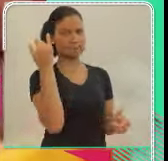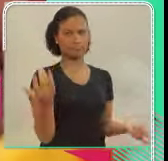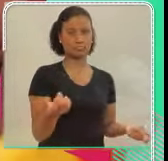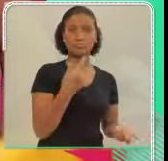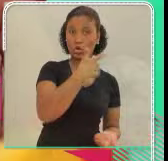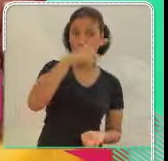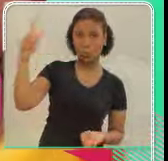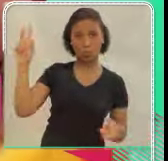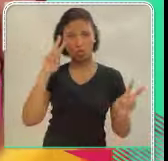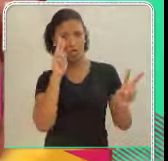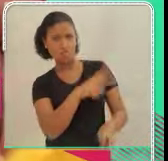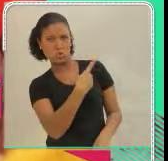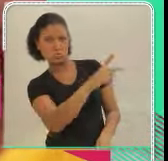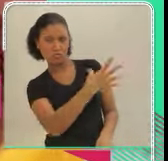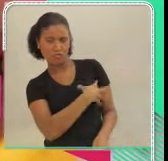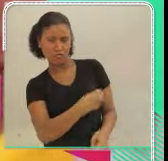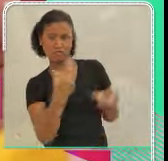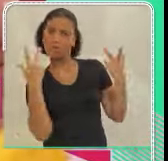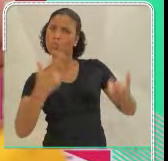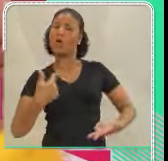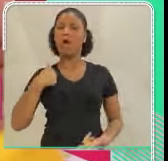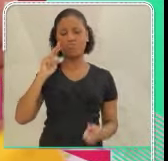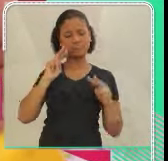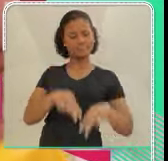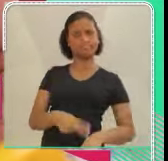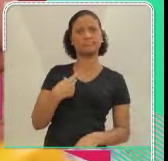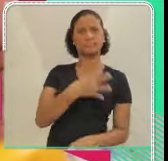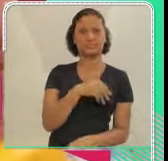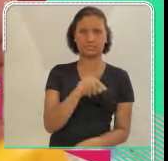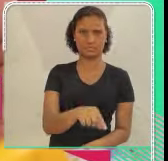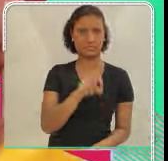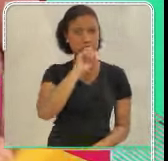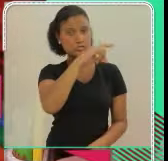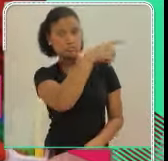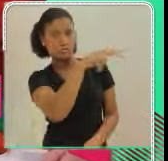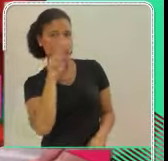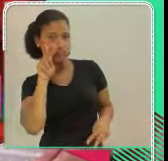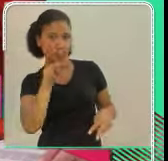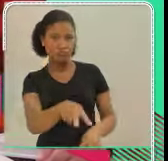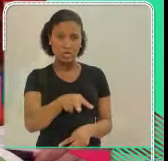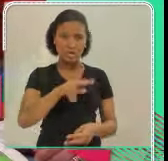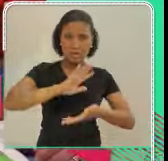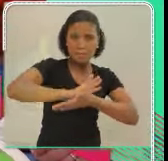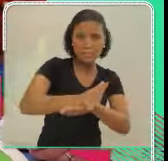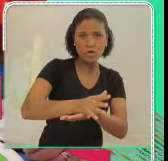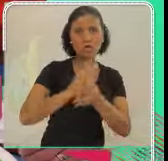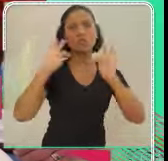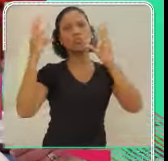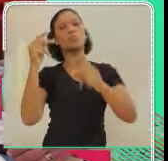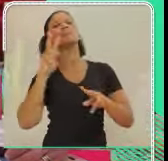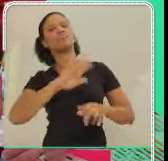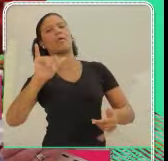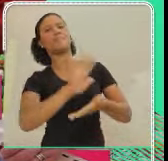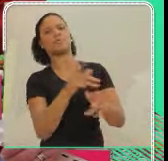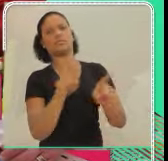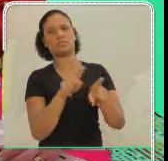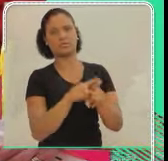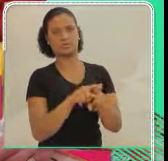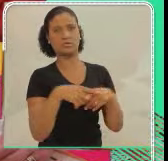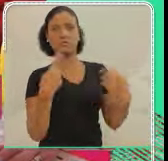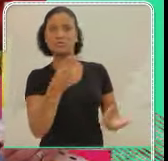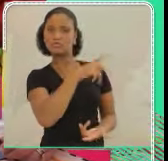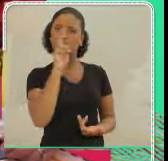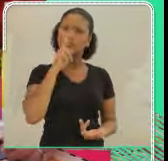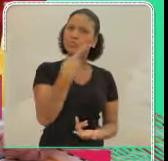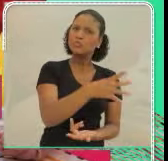outros vão ver sua filha da mesma maneira que você vê. Se você vê como diferente, com preconceito, vai...